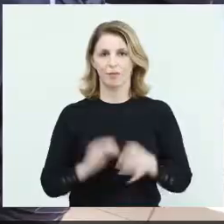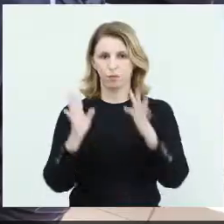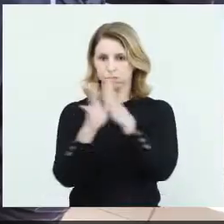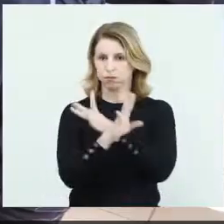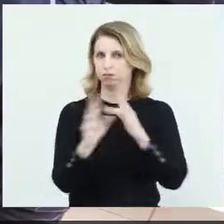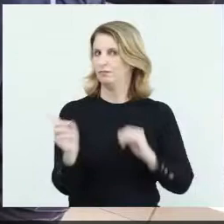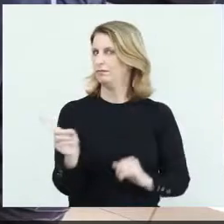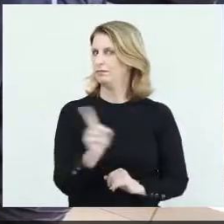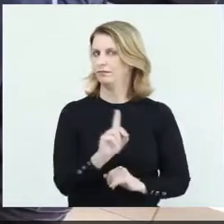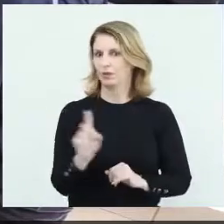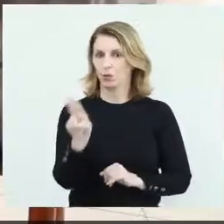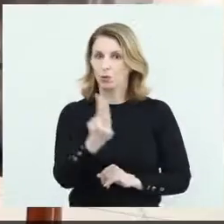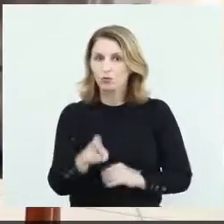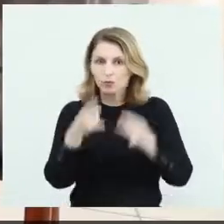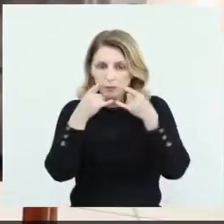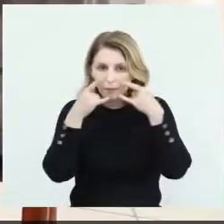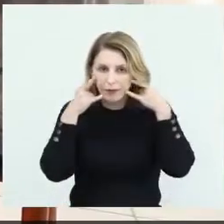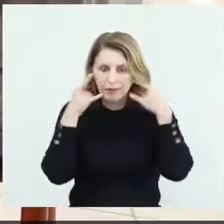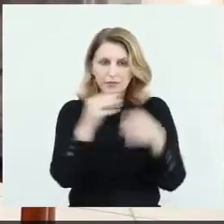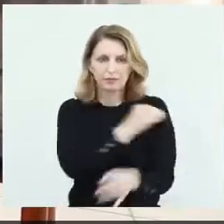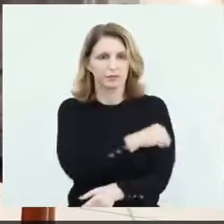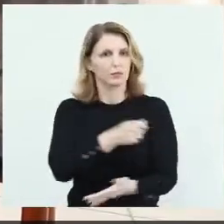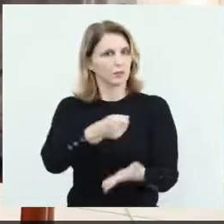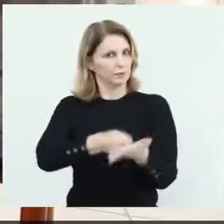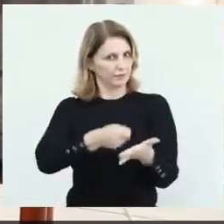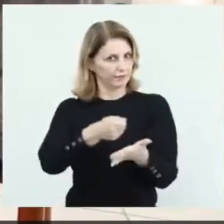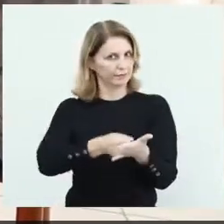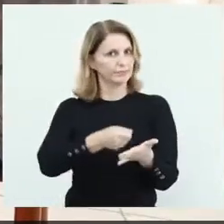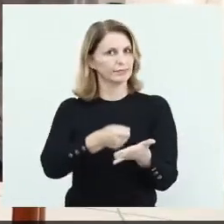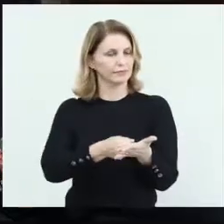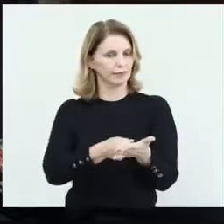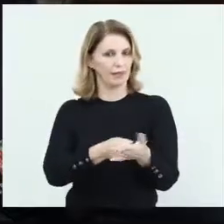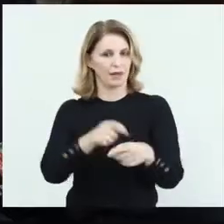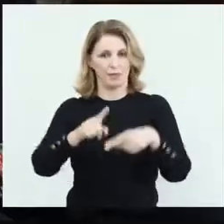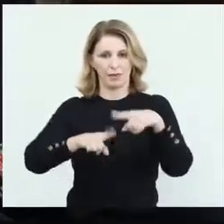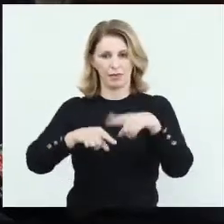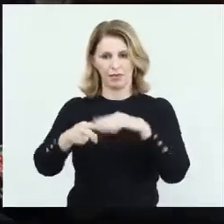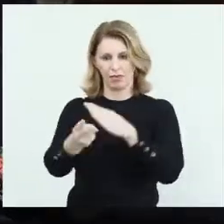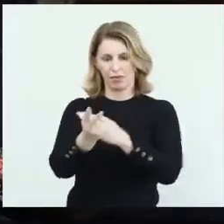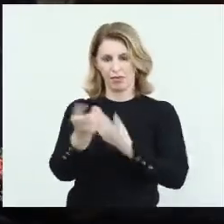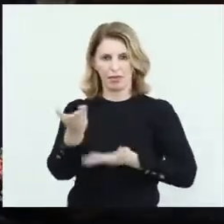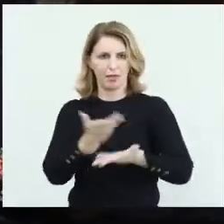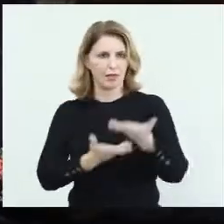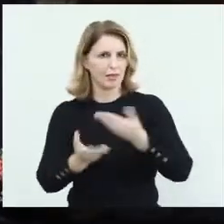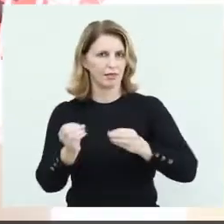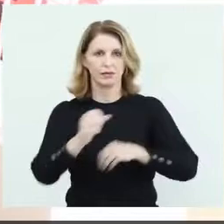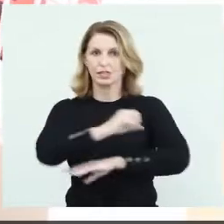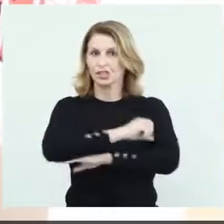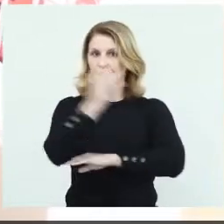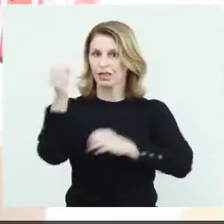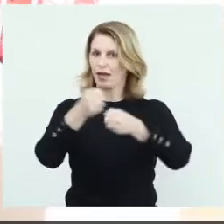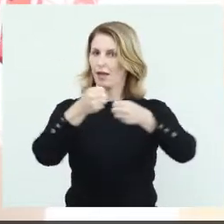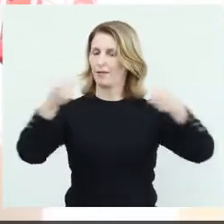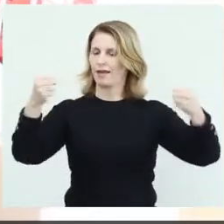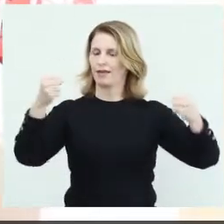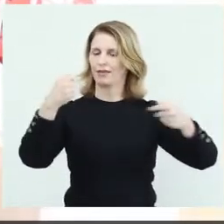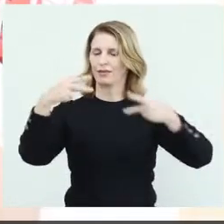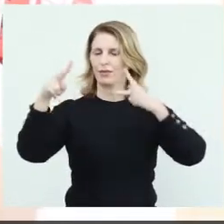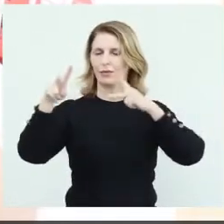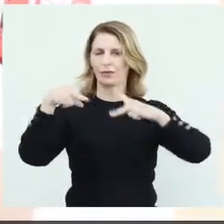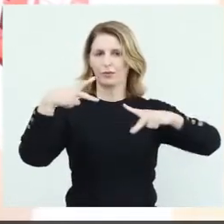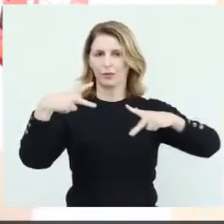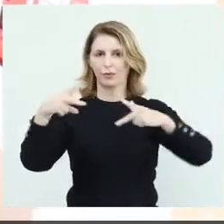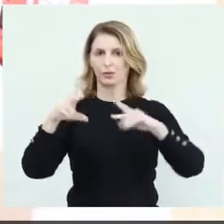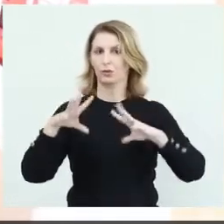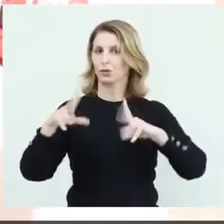Nada de aglomerar, o uso de máscara e álcool em gel é obrigatório. Nada de materiais compartilhados, janelas ficam sempre abertas para